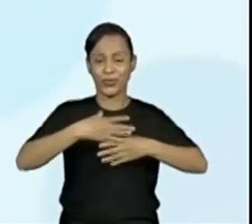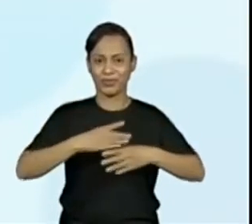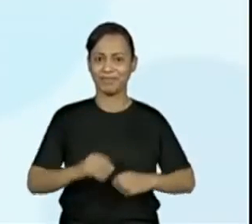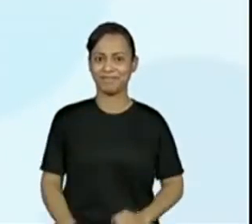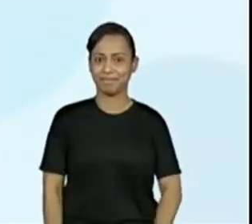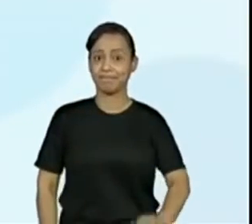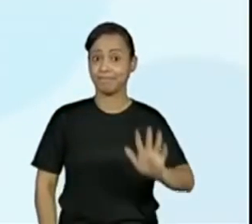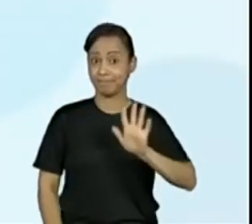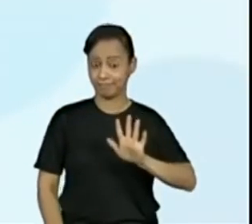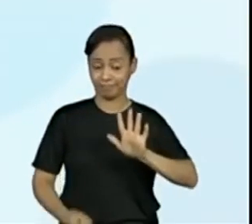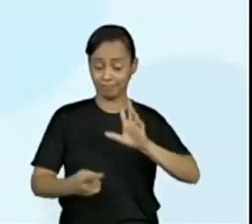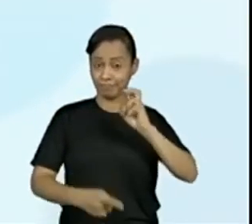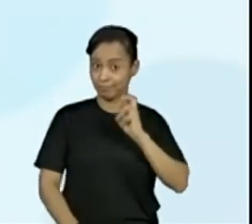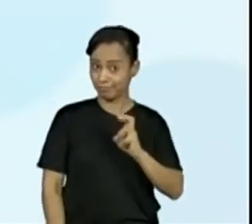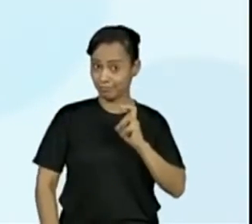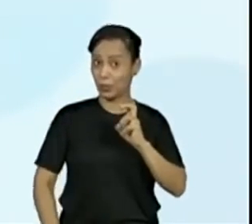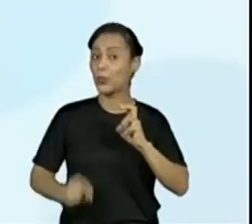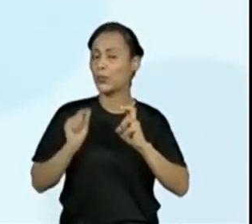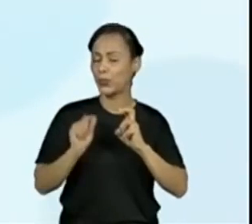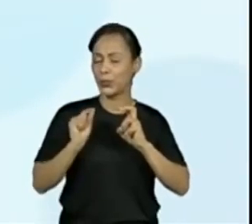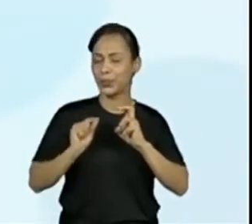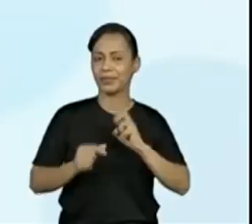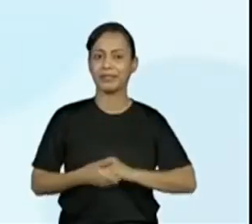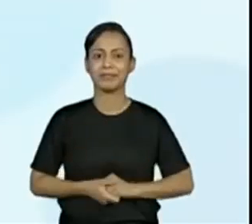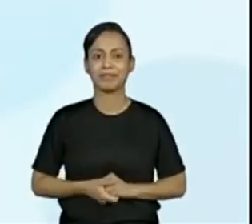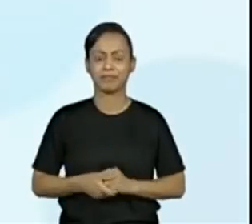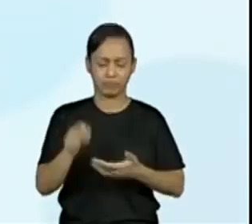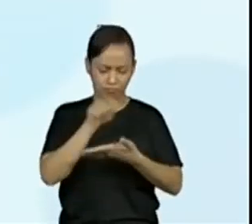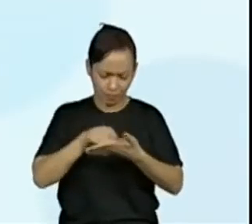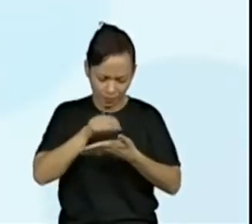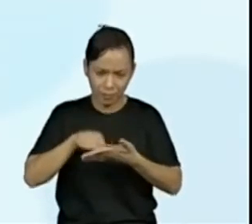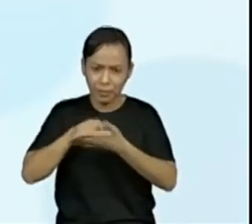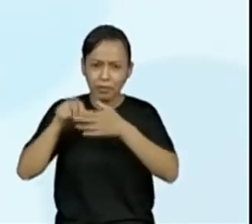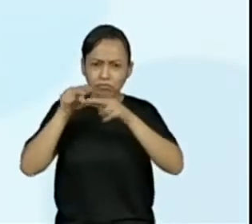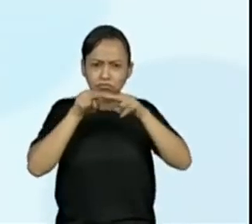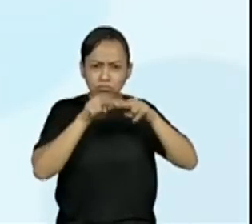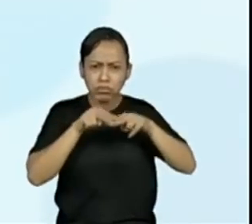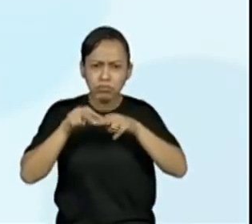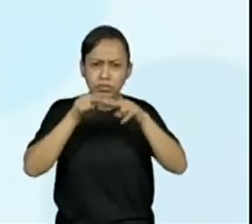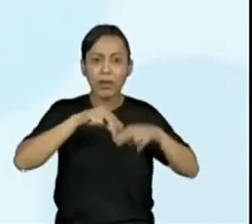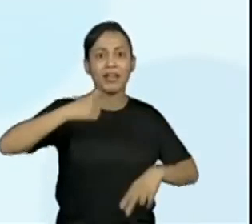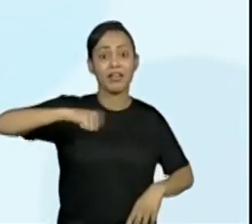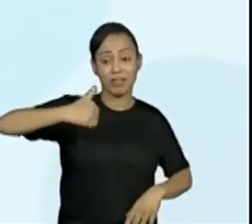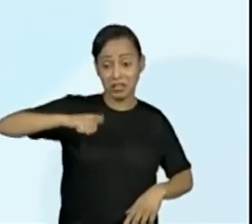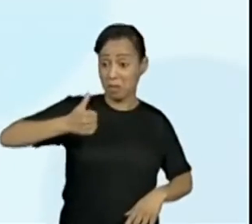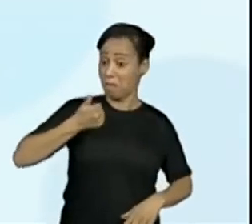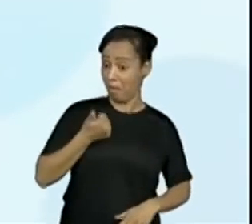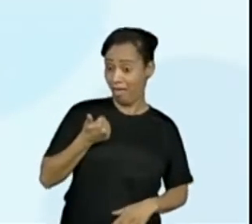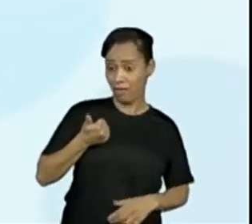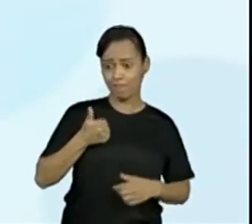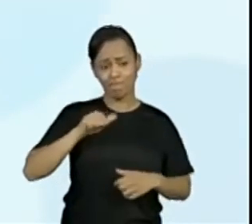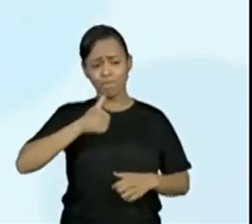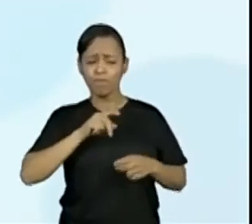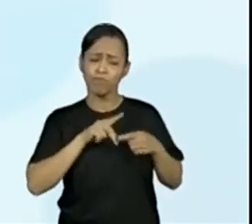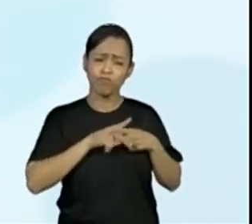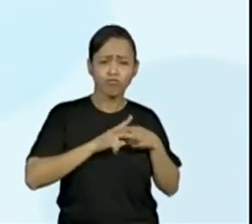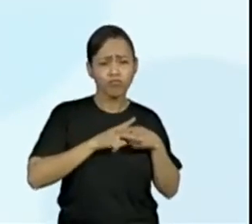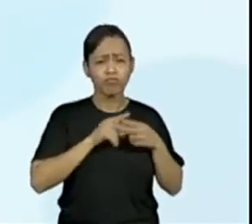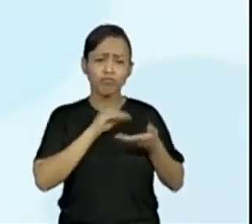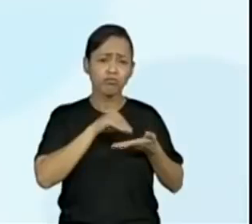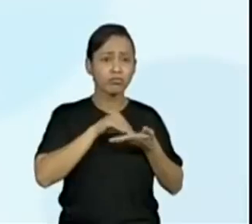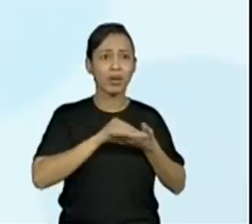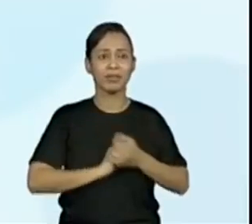Na quinta aula, vai ser escrita e revisão de outra quadrinha. Na sexta aula, ser descubra qual é a quadrinha.